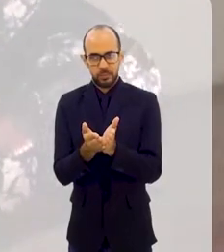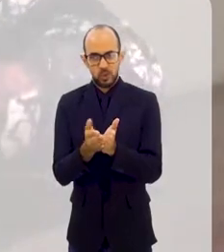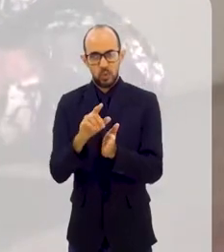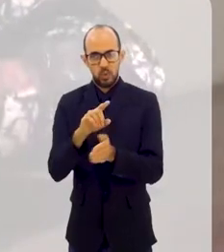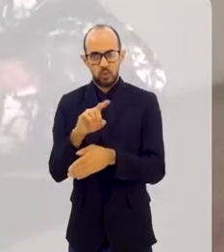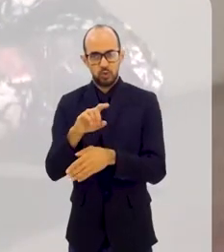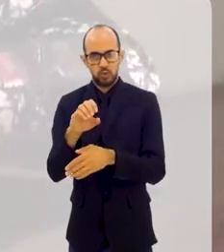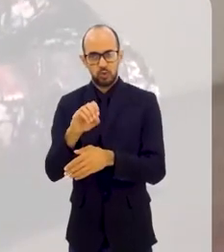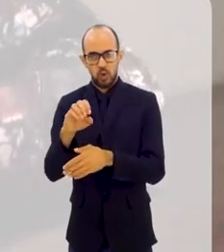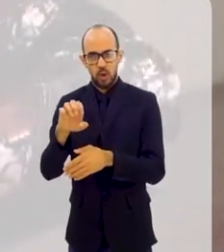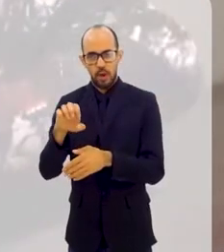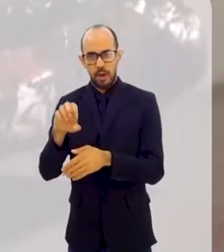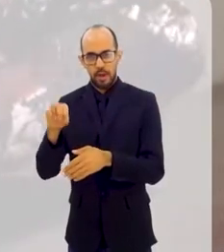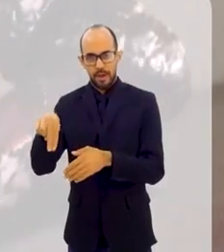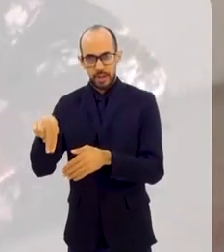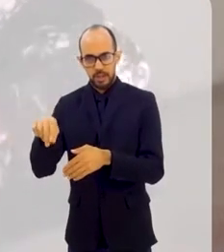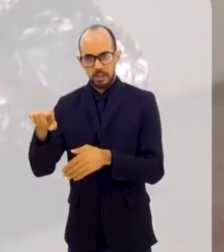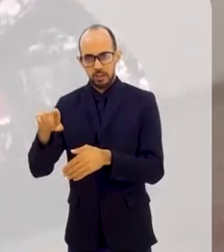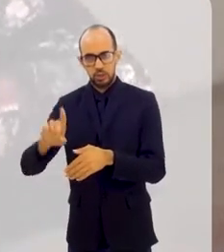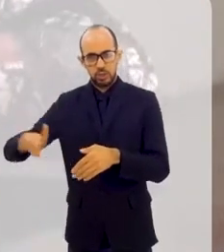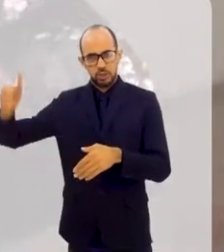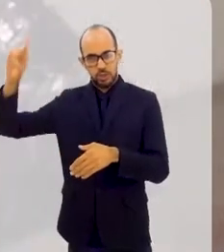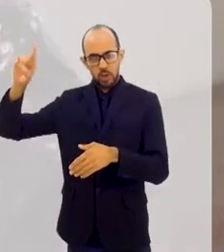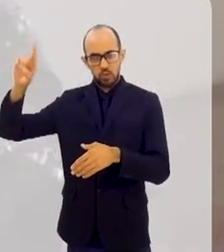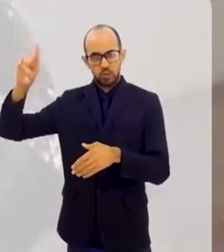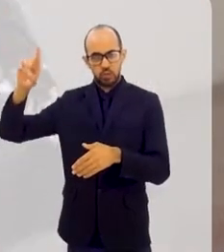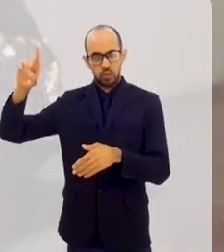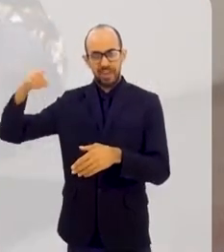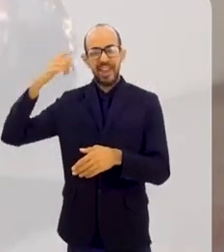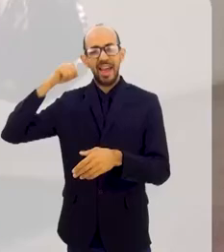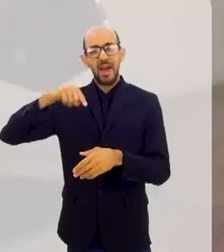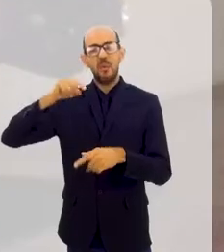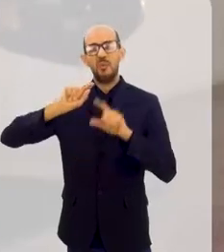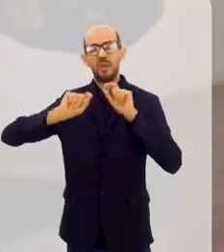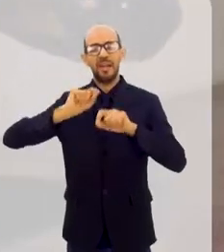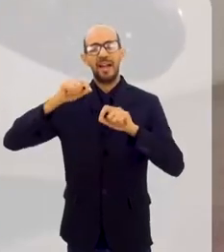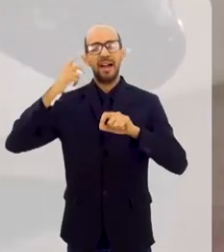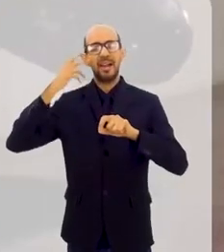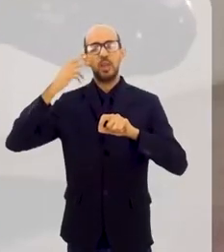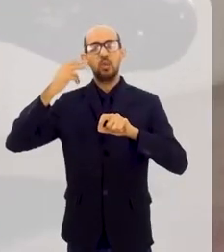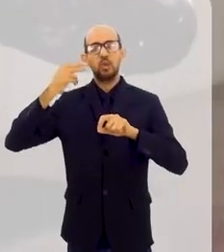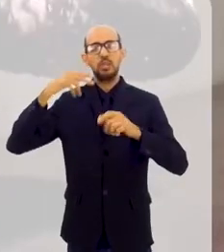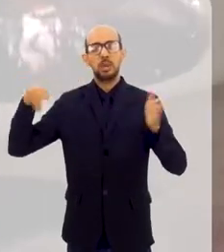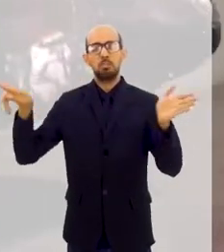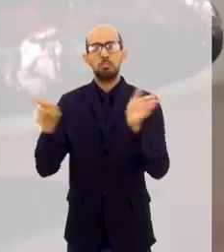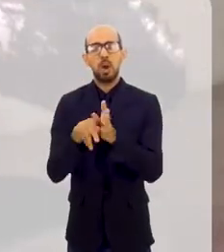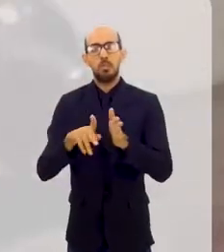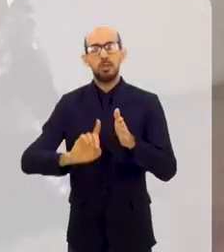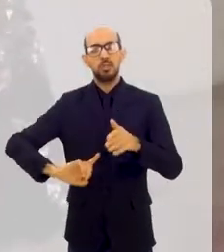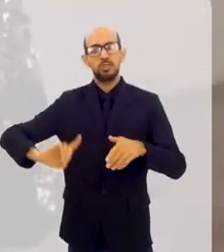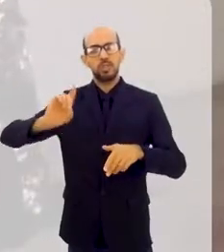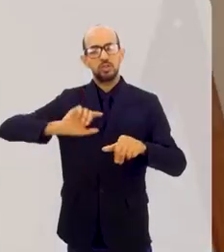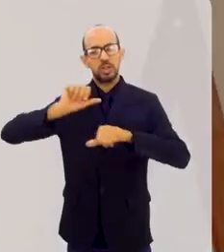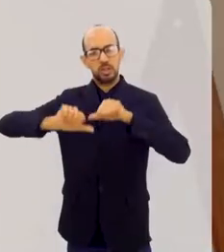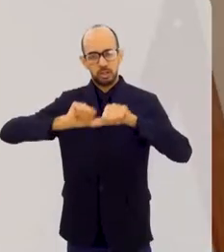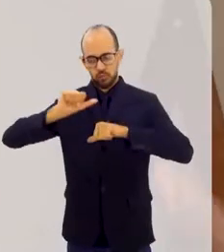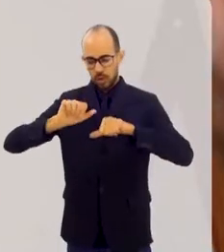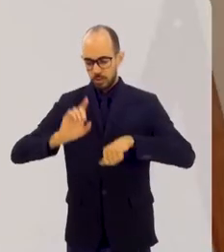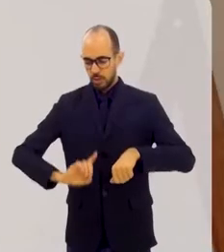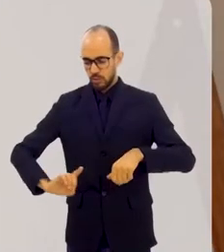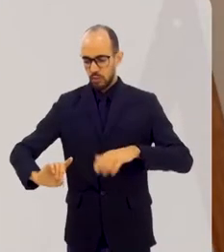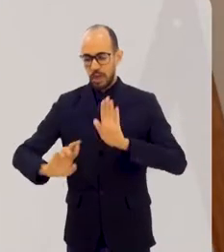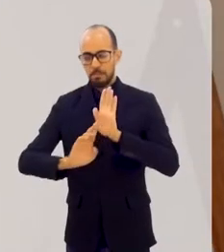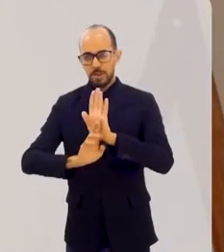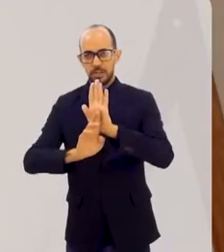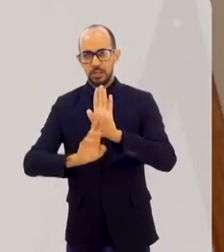o zoe de Deus, o que é o zoe de Deus? É a sua natureza. Esta natureza entra em você e você se transforma num